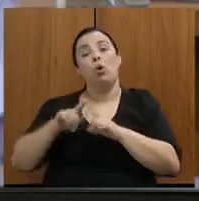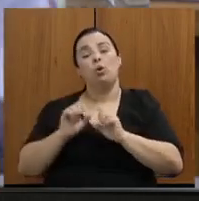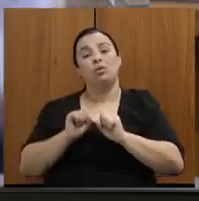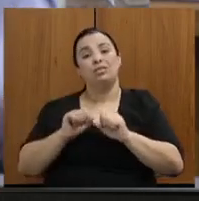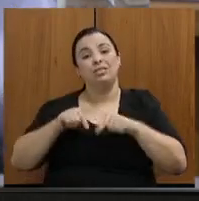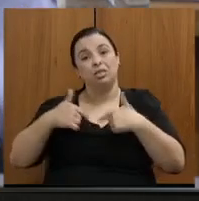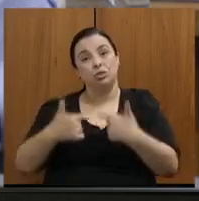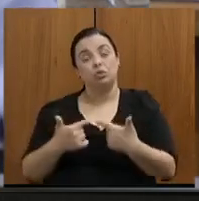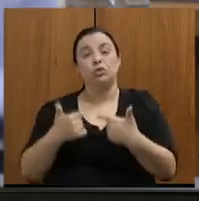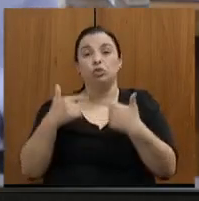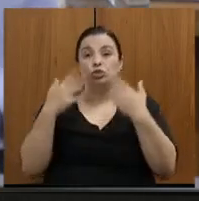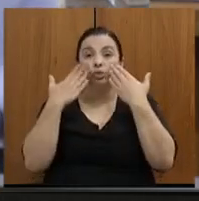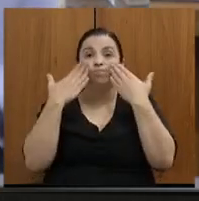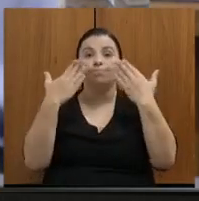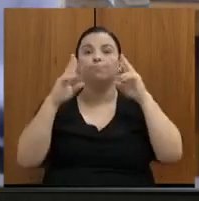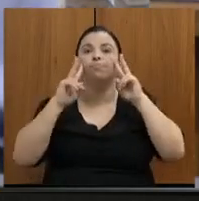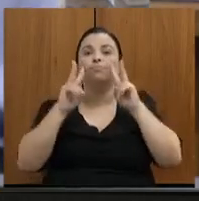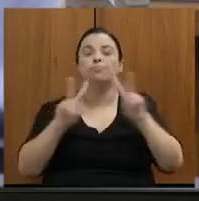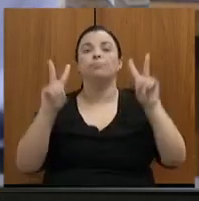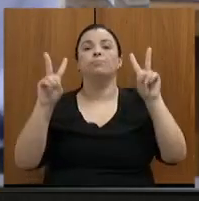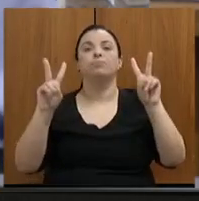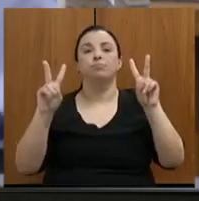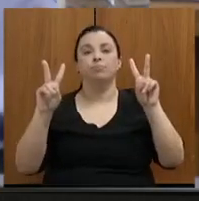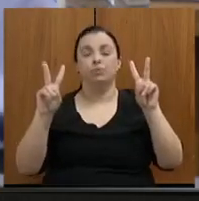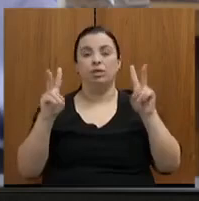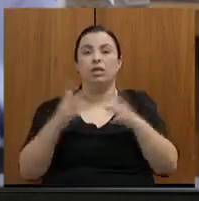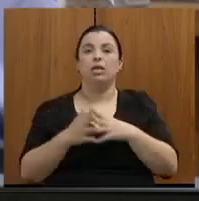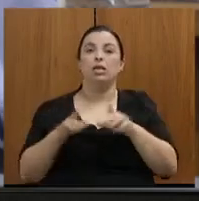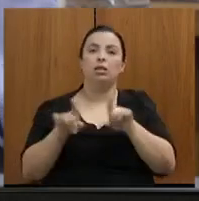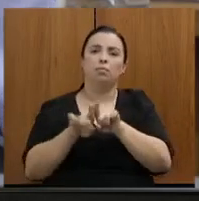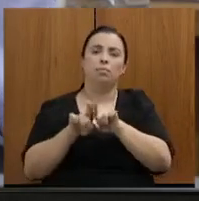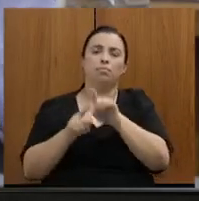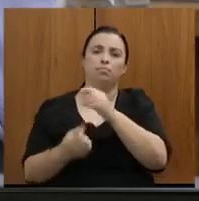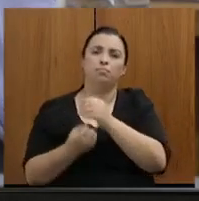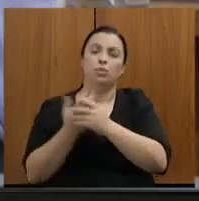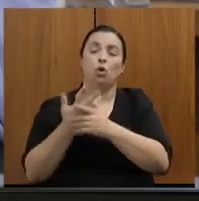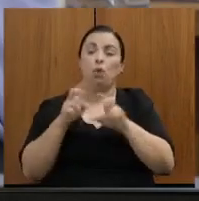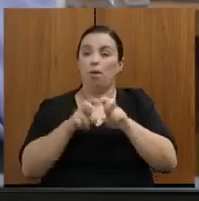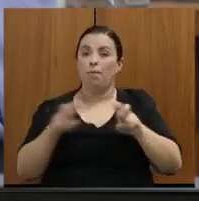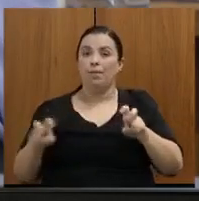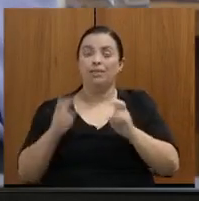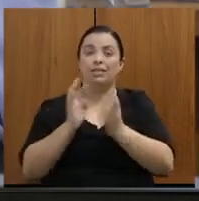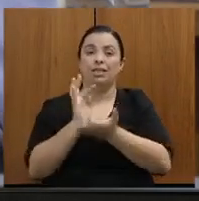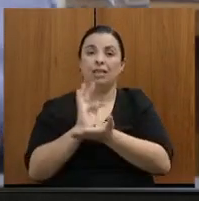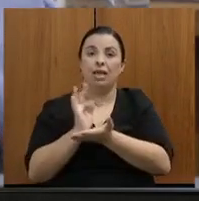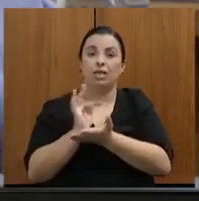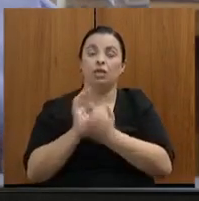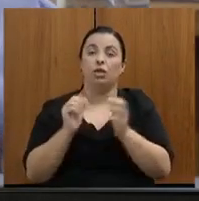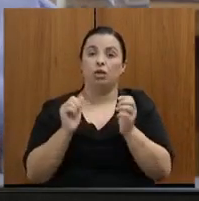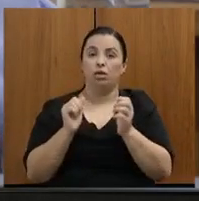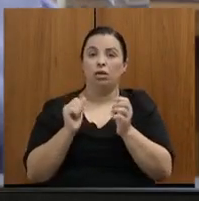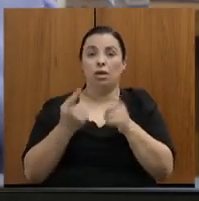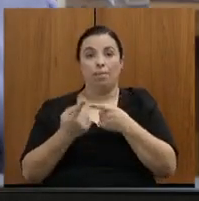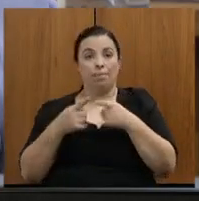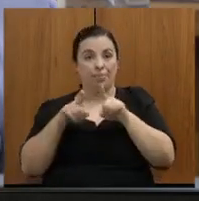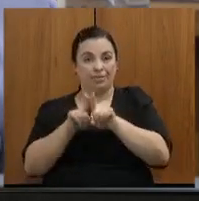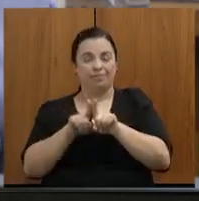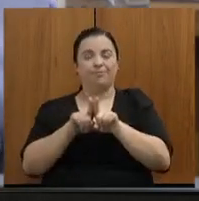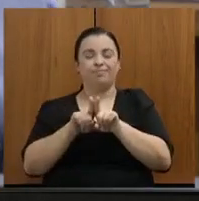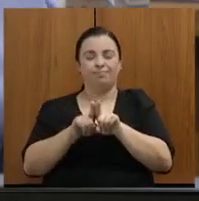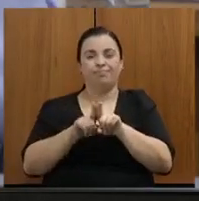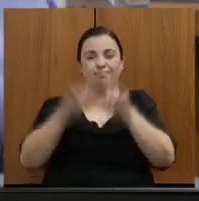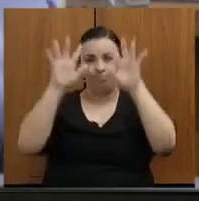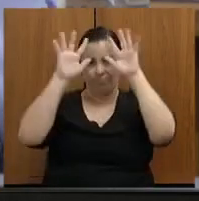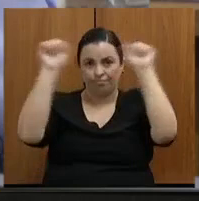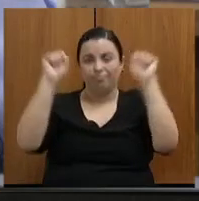transparência. Inclusive, vamos instituir, ou foi instituída uma mesa técnica junto ao Tribunal de Contas, as concessionárias têm nos